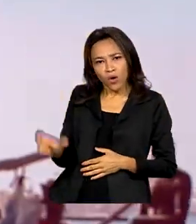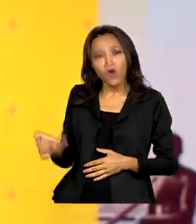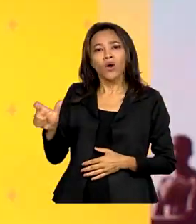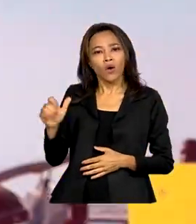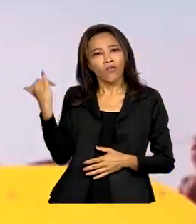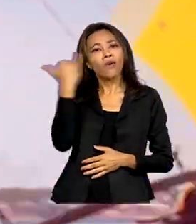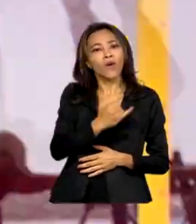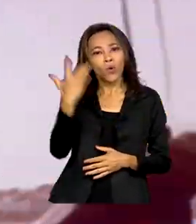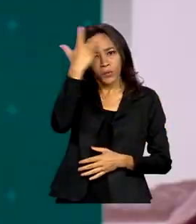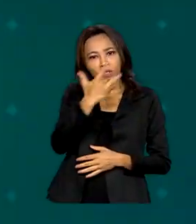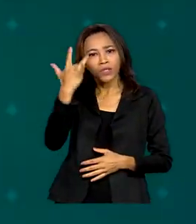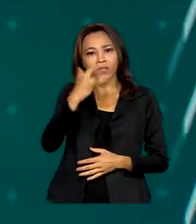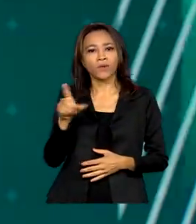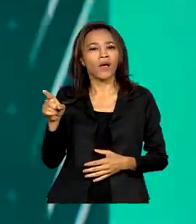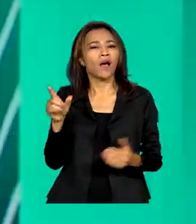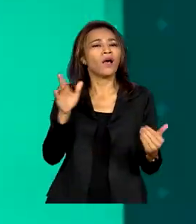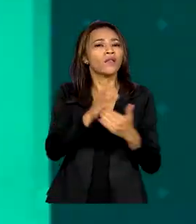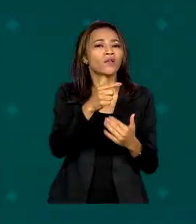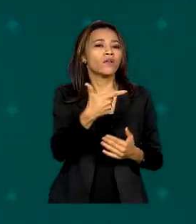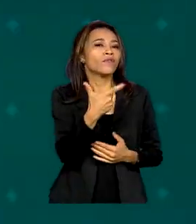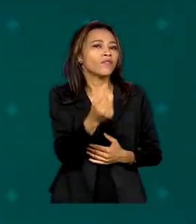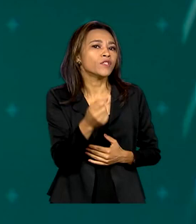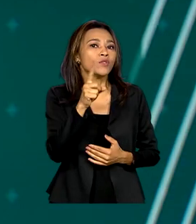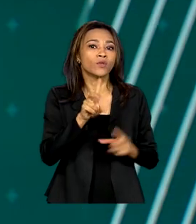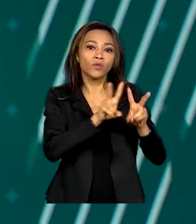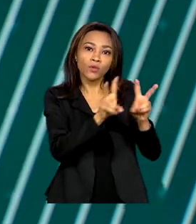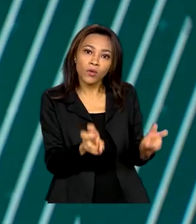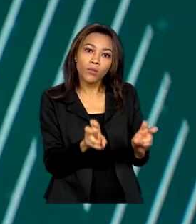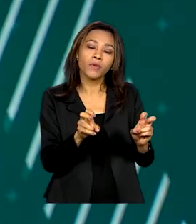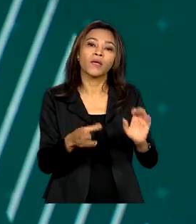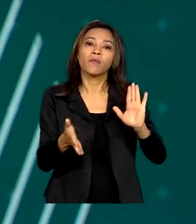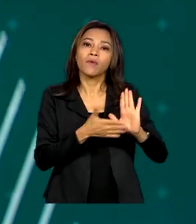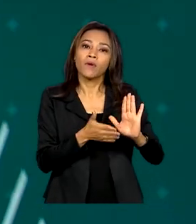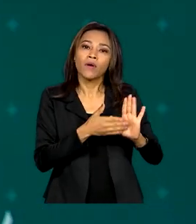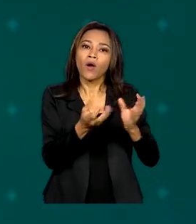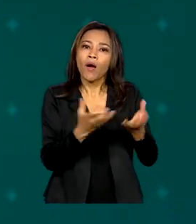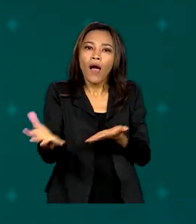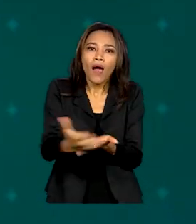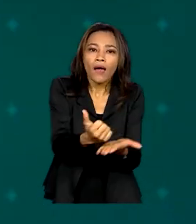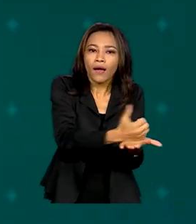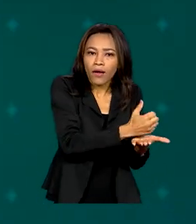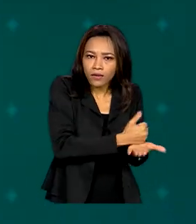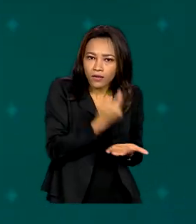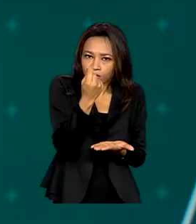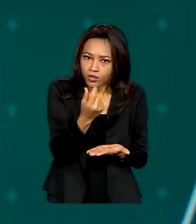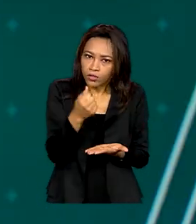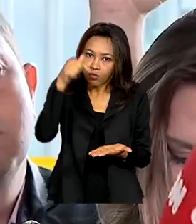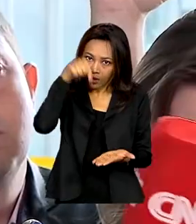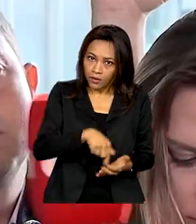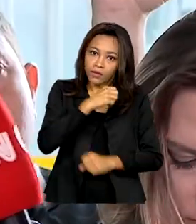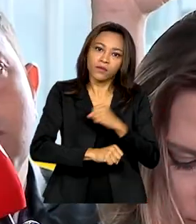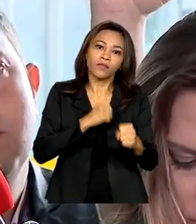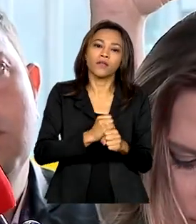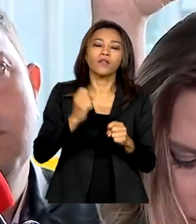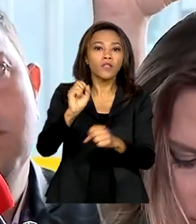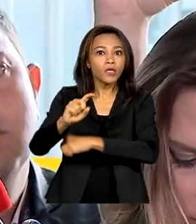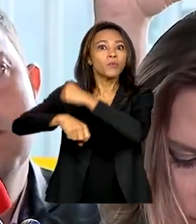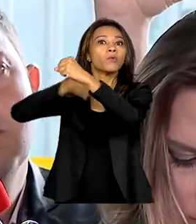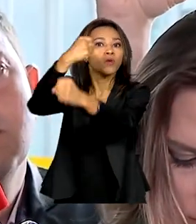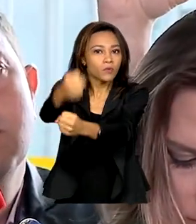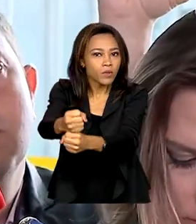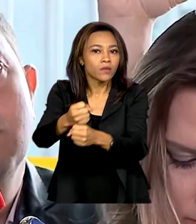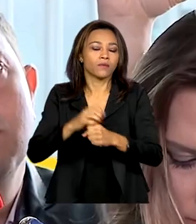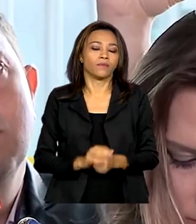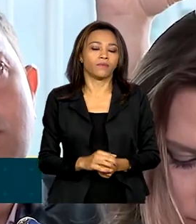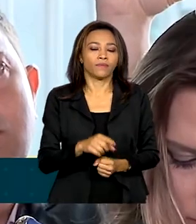para o governo submeter aos parlamentares medidas de arrecadação para este ano e para 2024. O arcabuzo vai